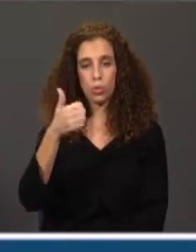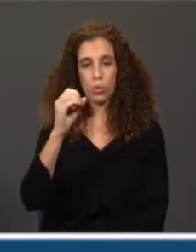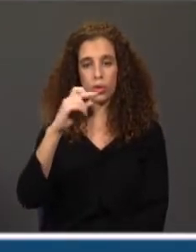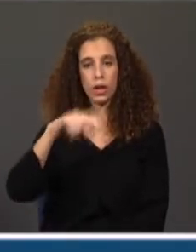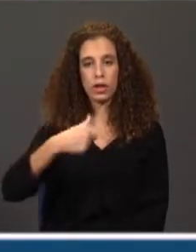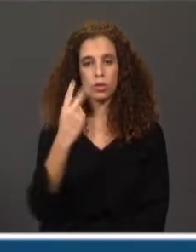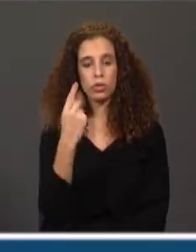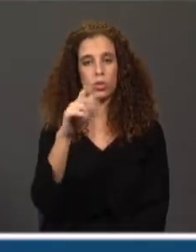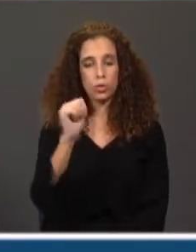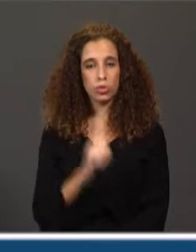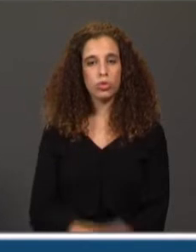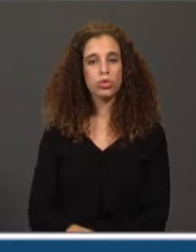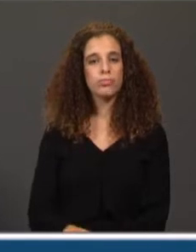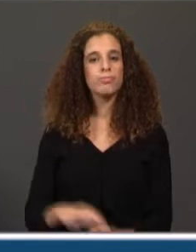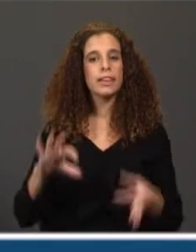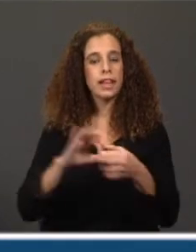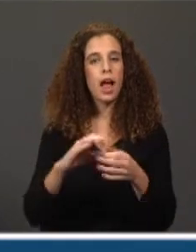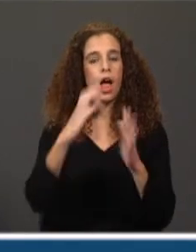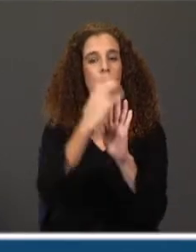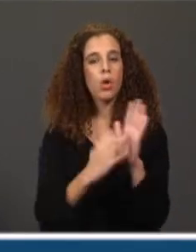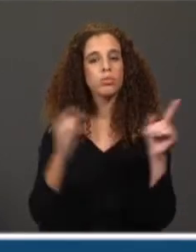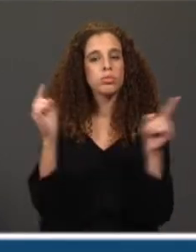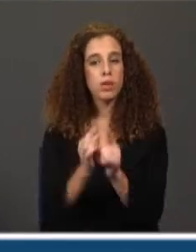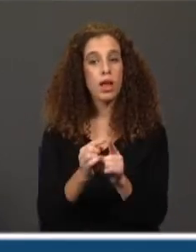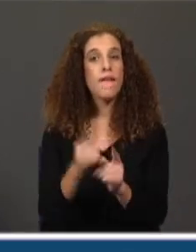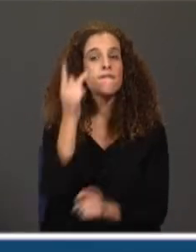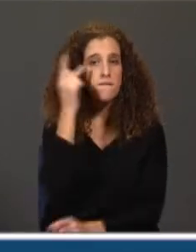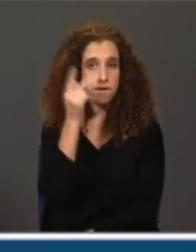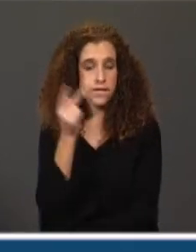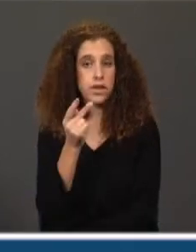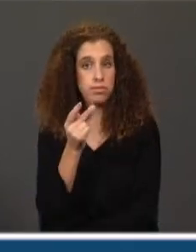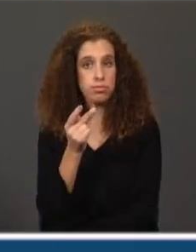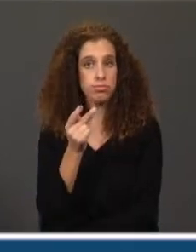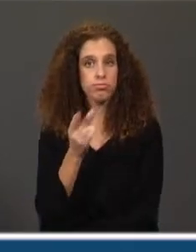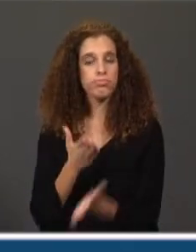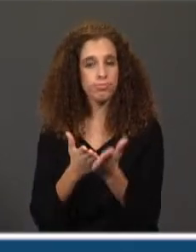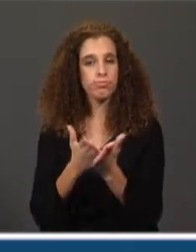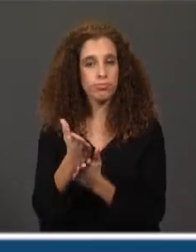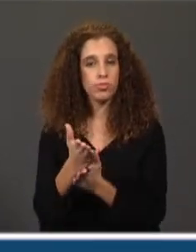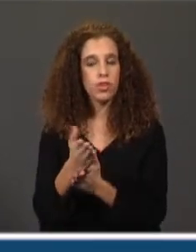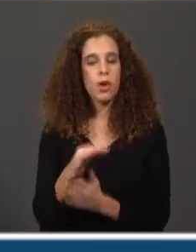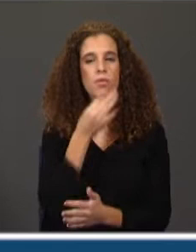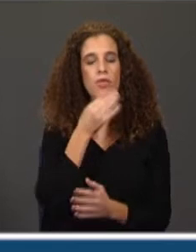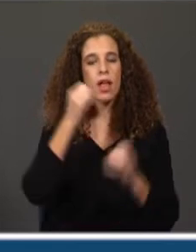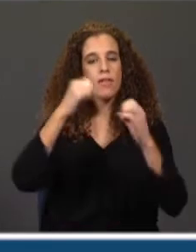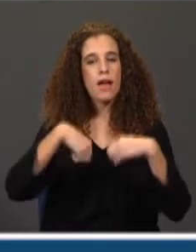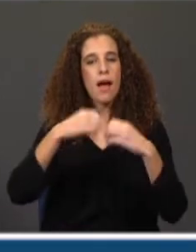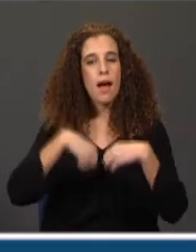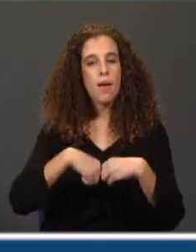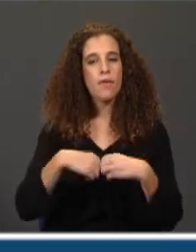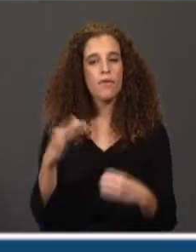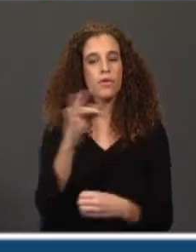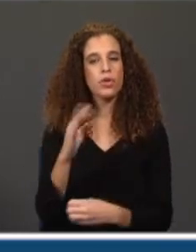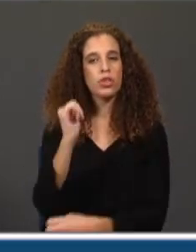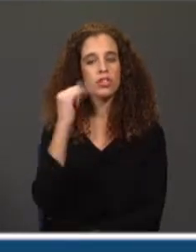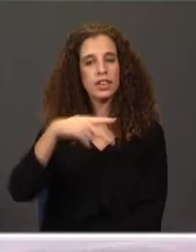cronista, um escritor português de renome, ainda vivo, e vamos também abordar em termos gramaticais as funções sintáticas. O título